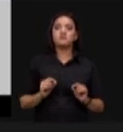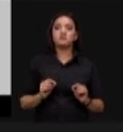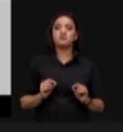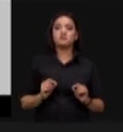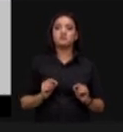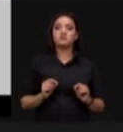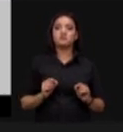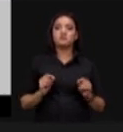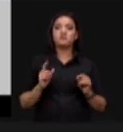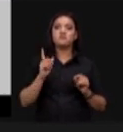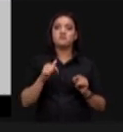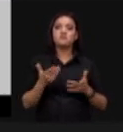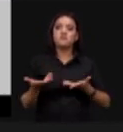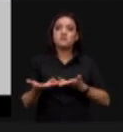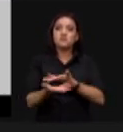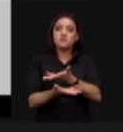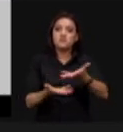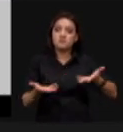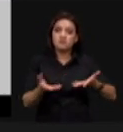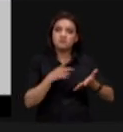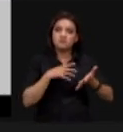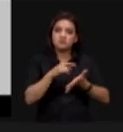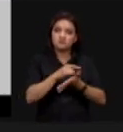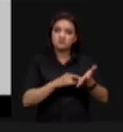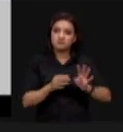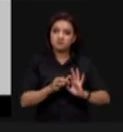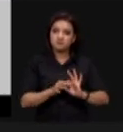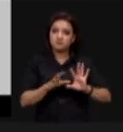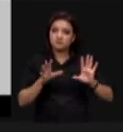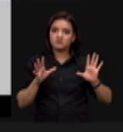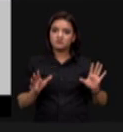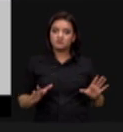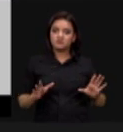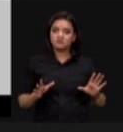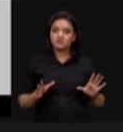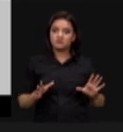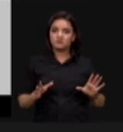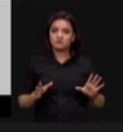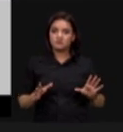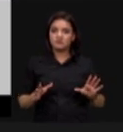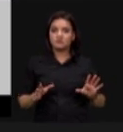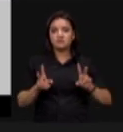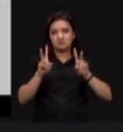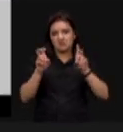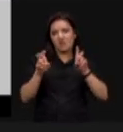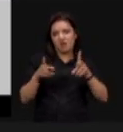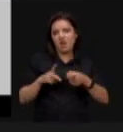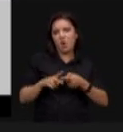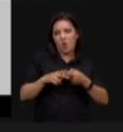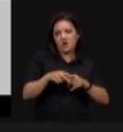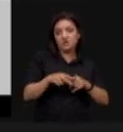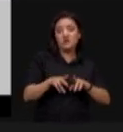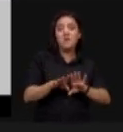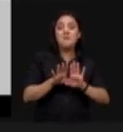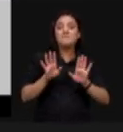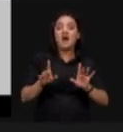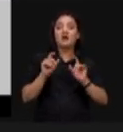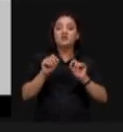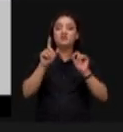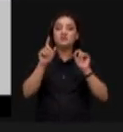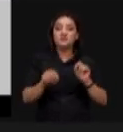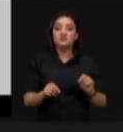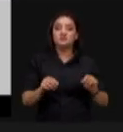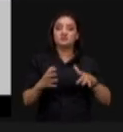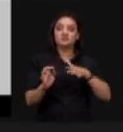harmonização pelo licenciamento vamos chamar entre aspas corretivo a posteriori daqueles